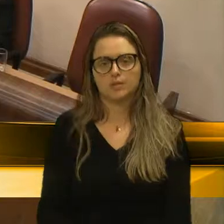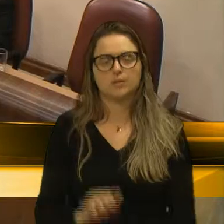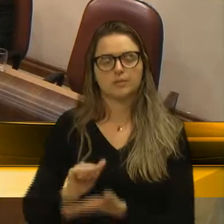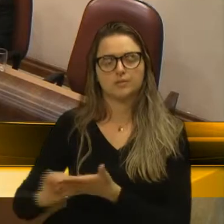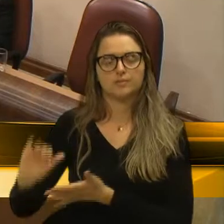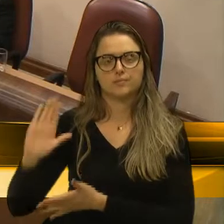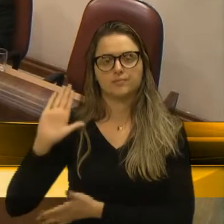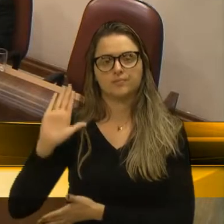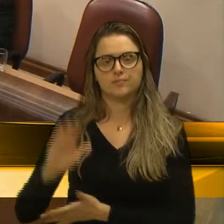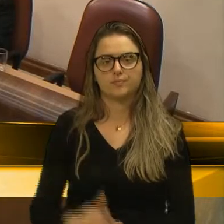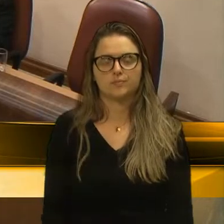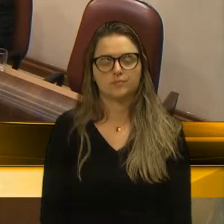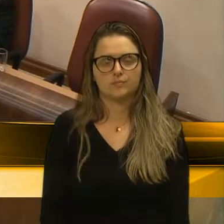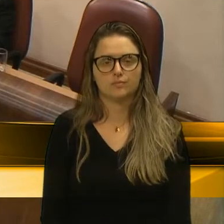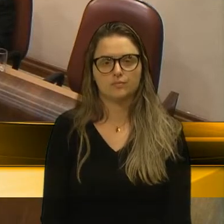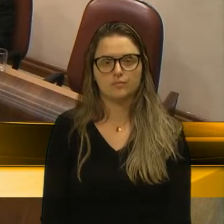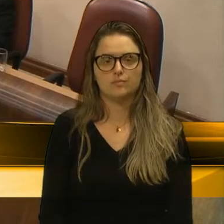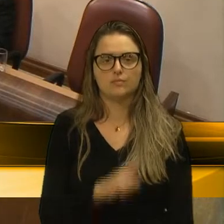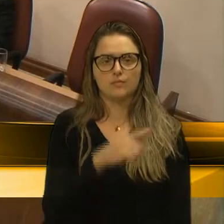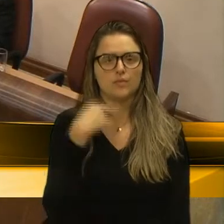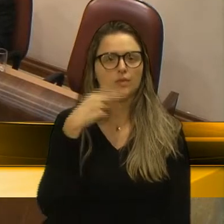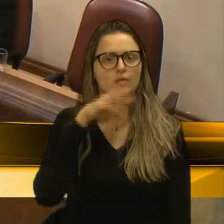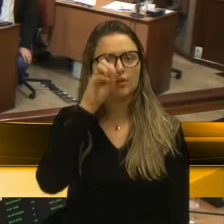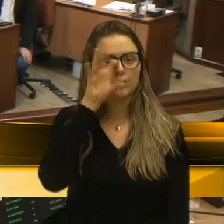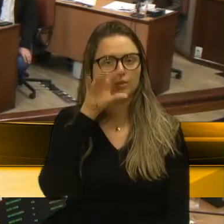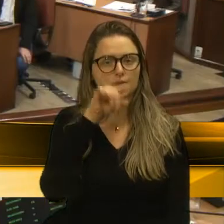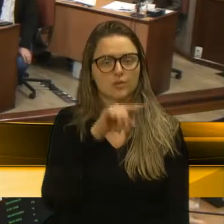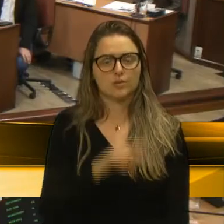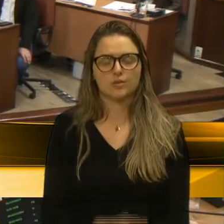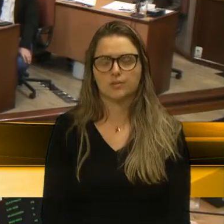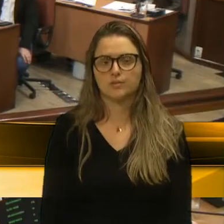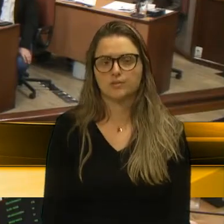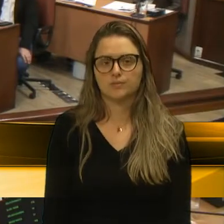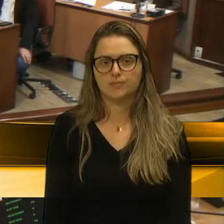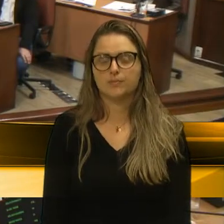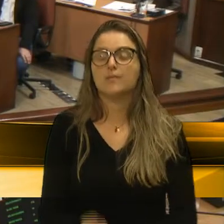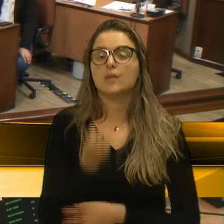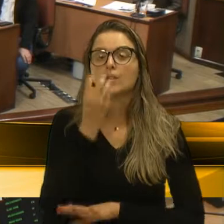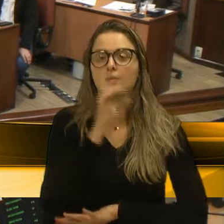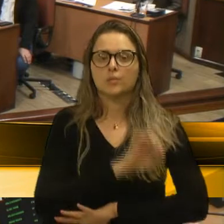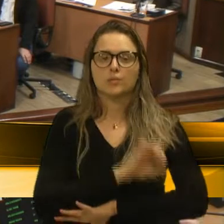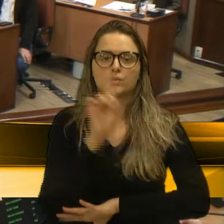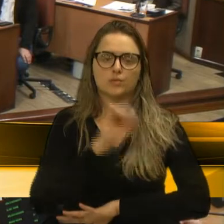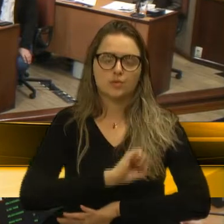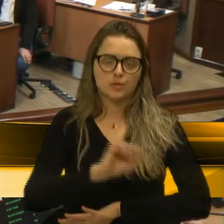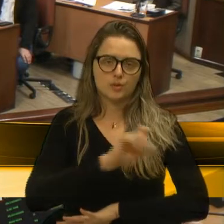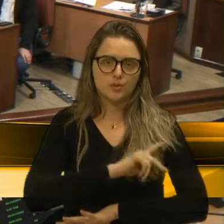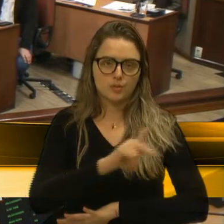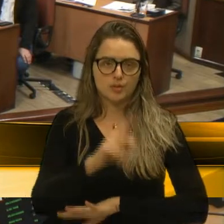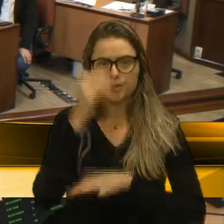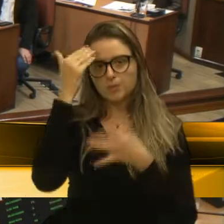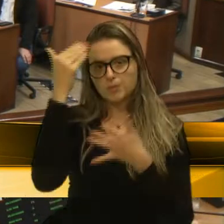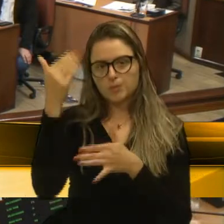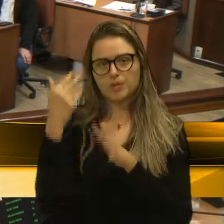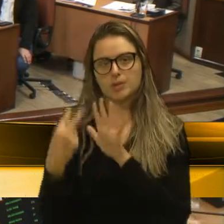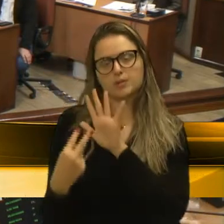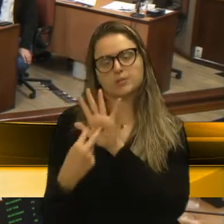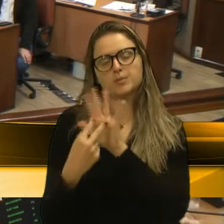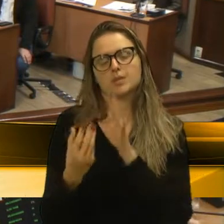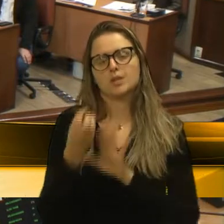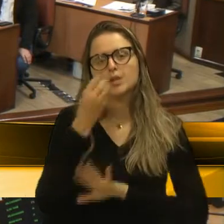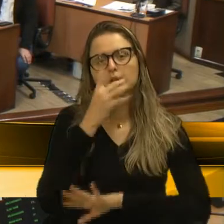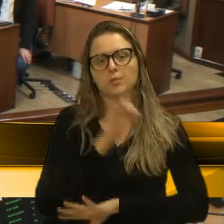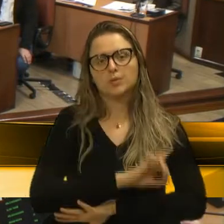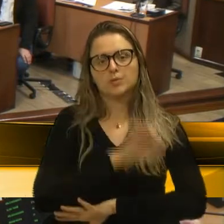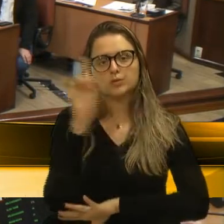Nossa palavra, seu presidente. Vereador Elisandro. Bom dia, seu presidente. Muito obrigado pela atenção. Bom dia,